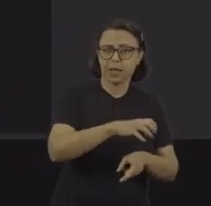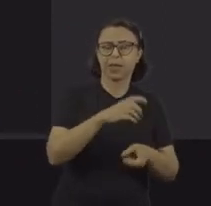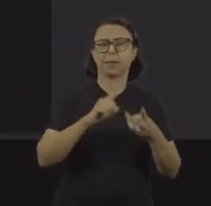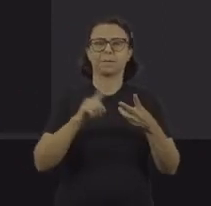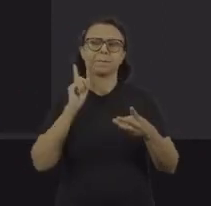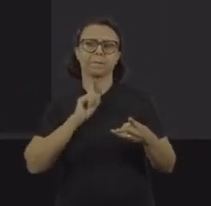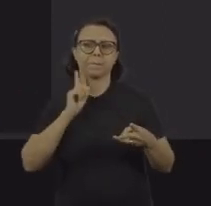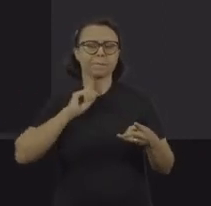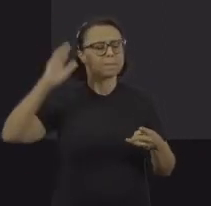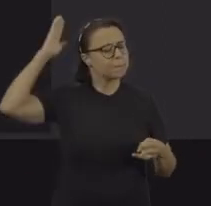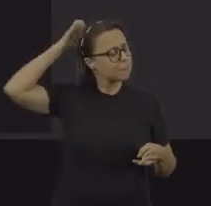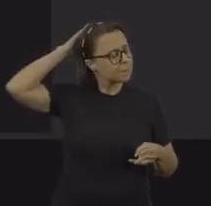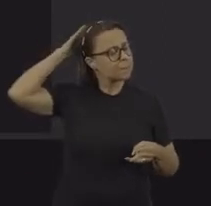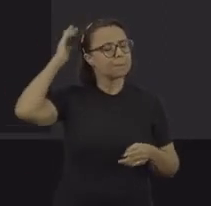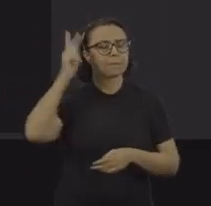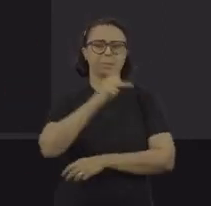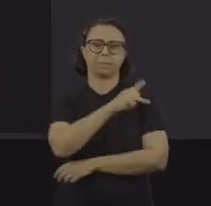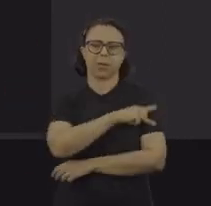Gerais, Pará e Piauí.